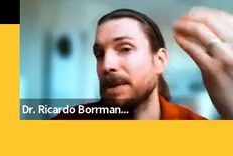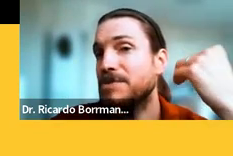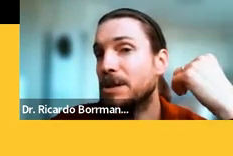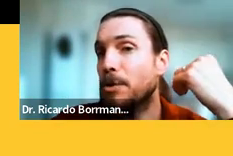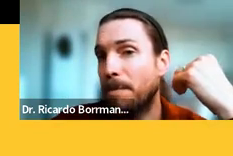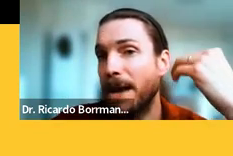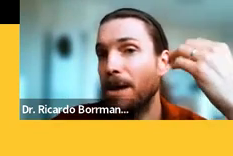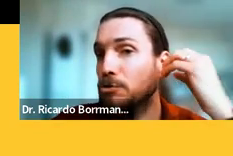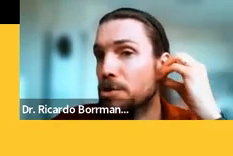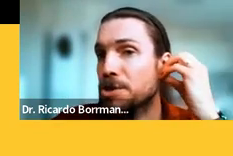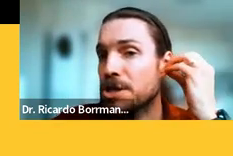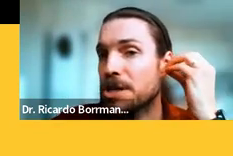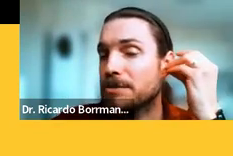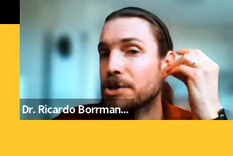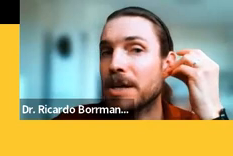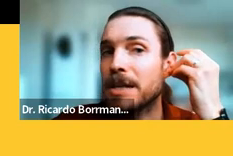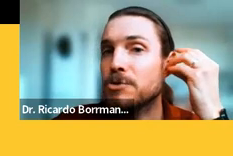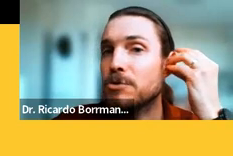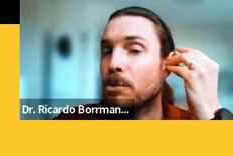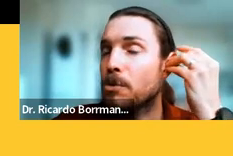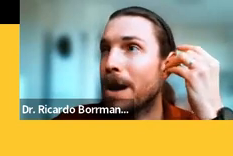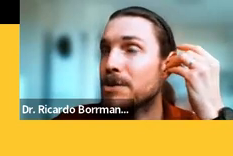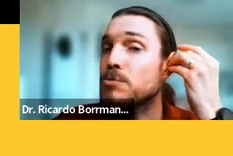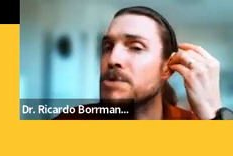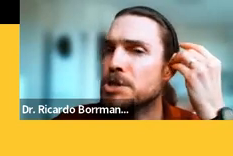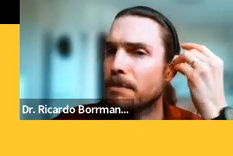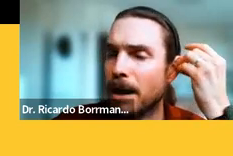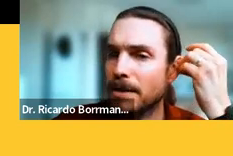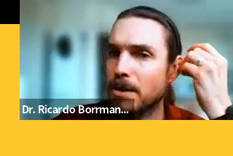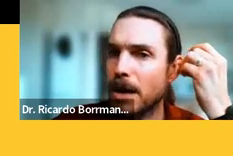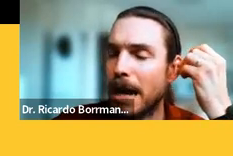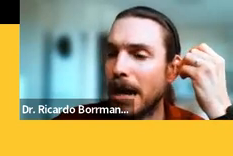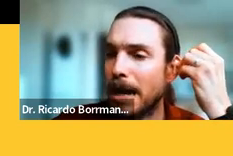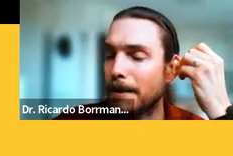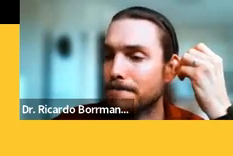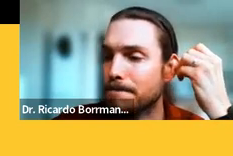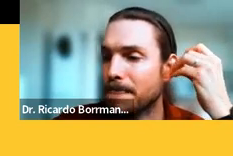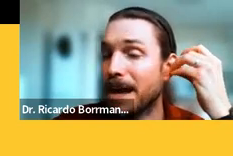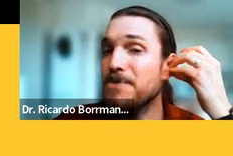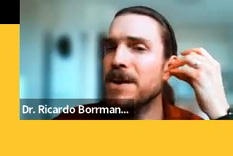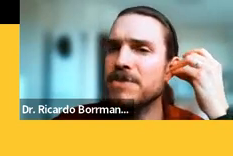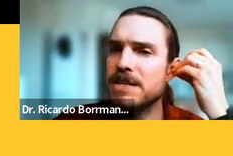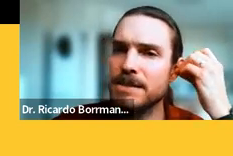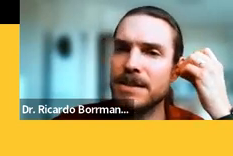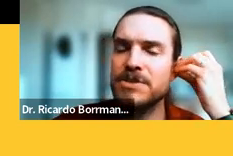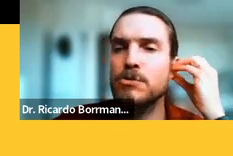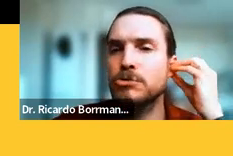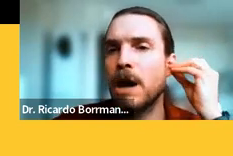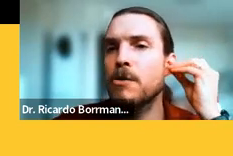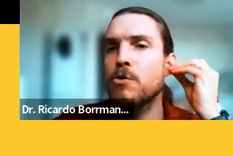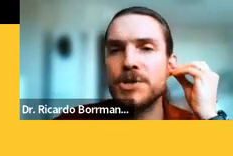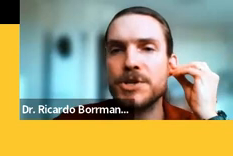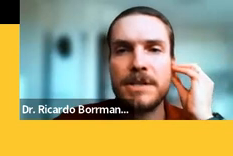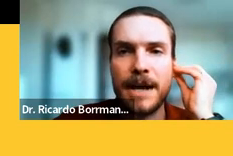pela visão europeia quanto hoje em dia nós tendemos um pouco a subestimar a efervescência da vida